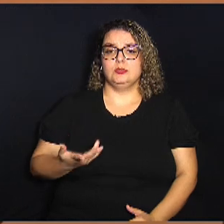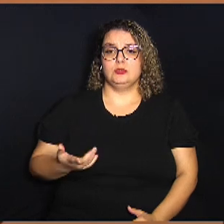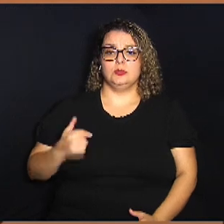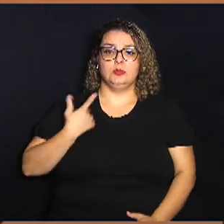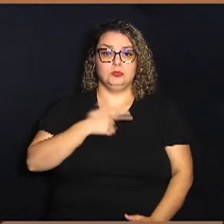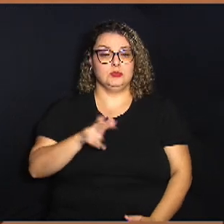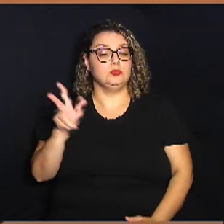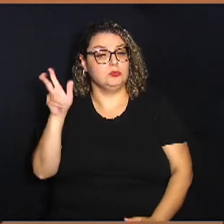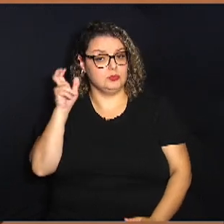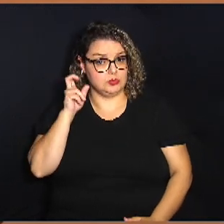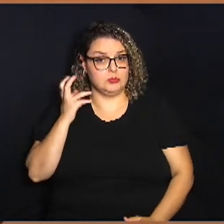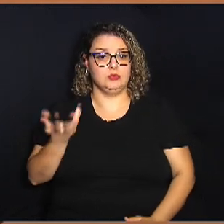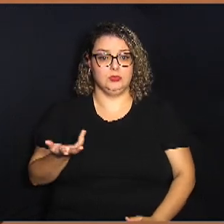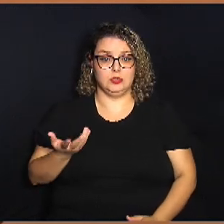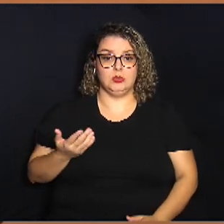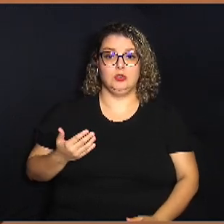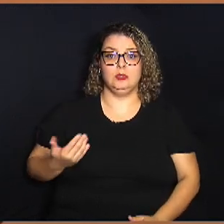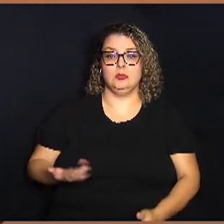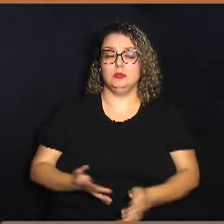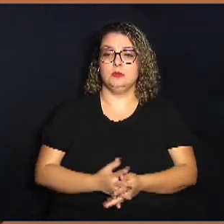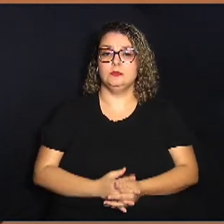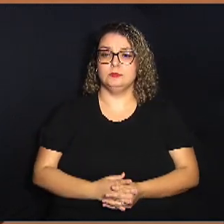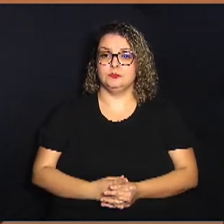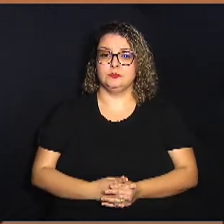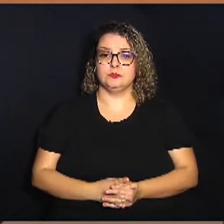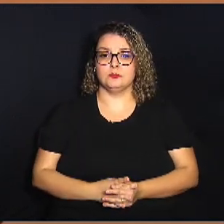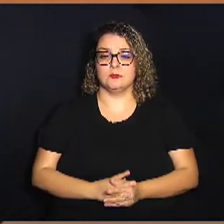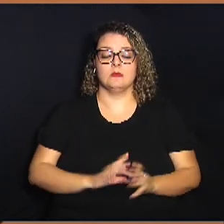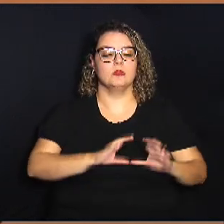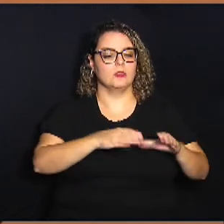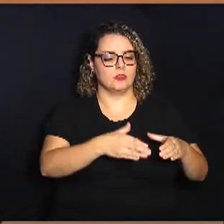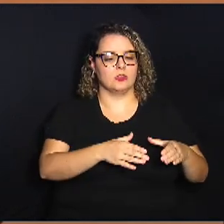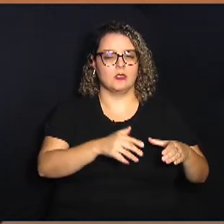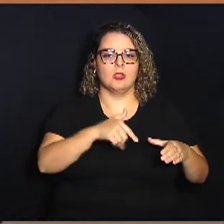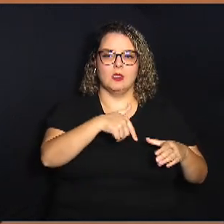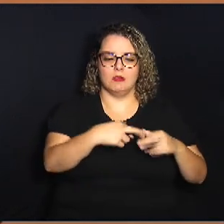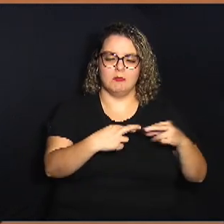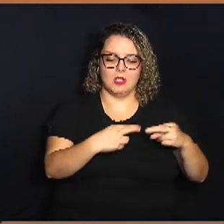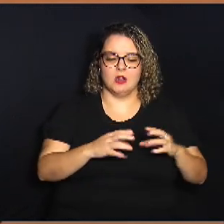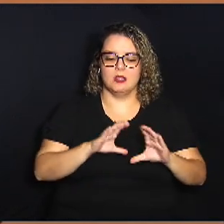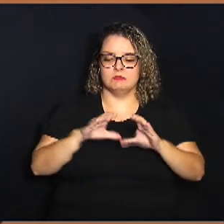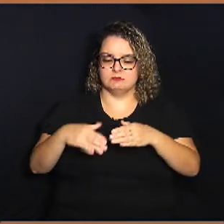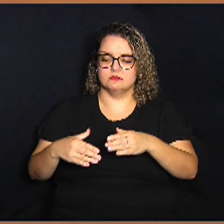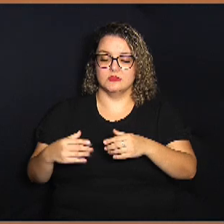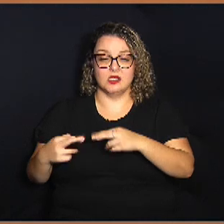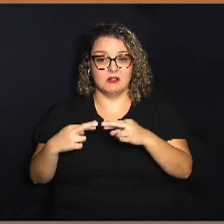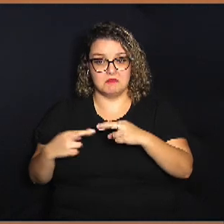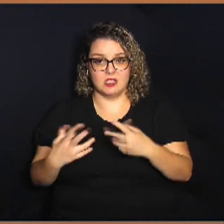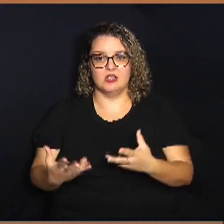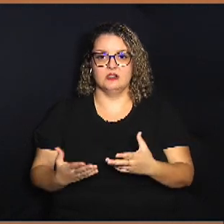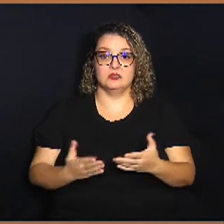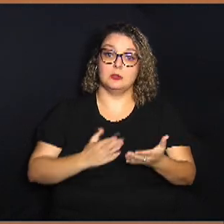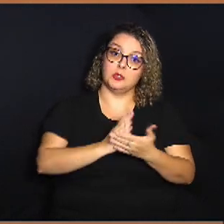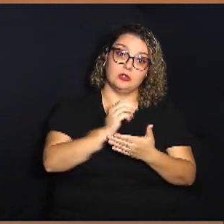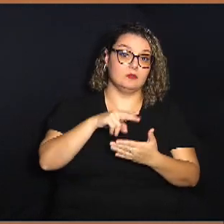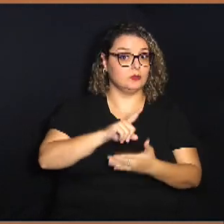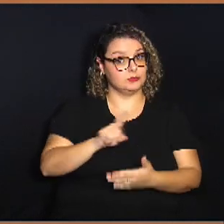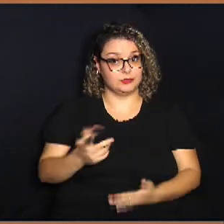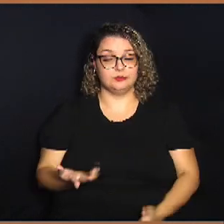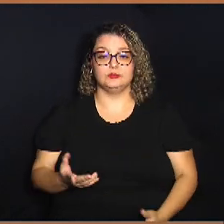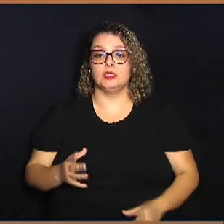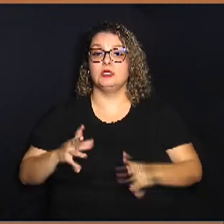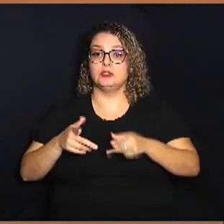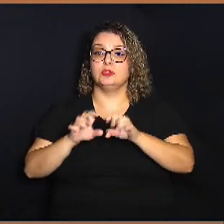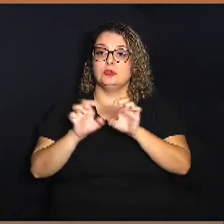ouvintes que o processo passa por comissões e as comissões aprovam ou desaprovam projetos e tem toda uma